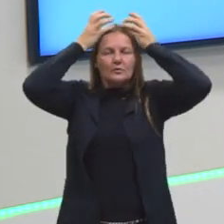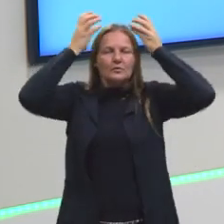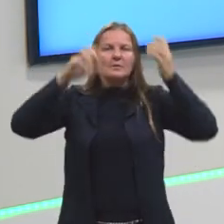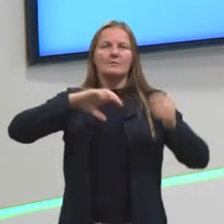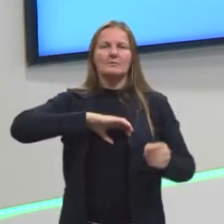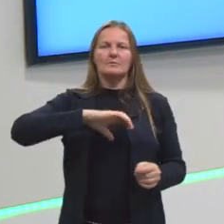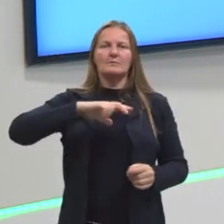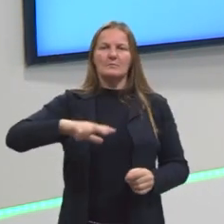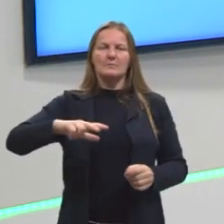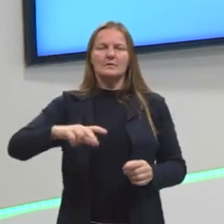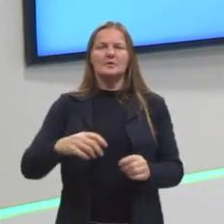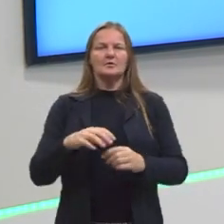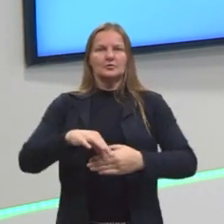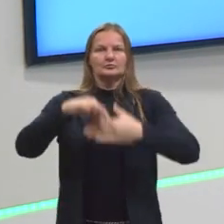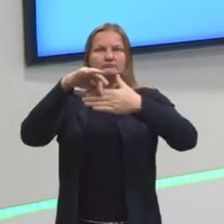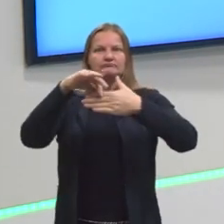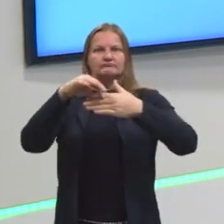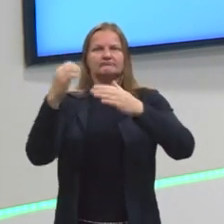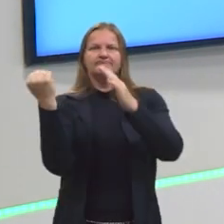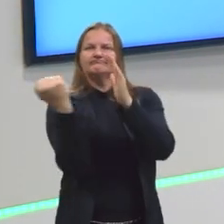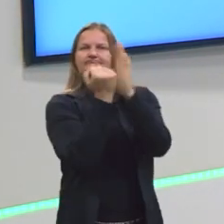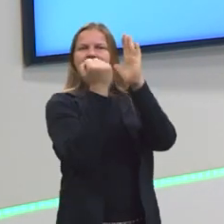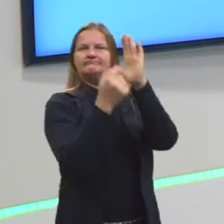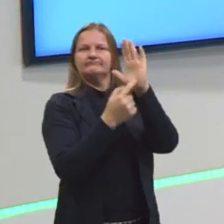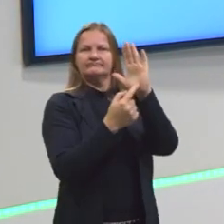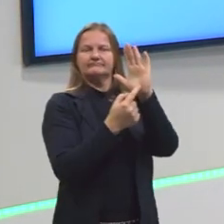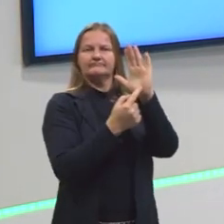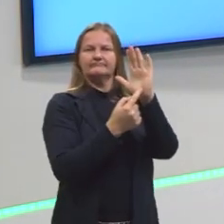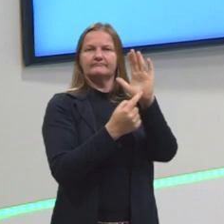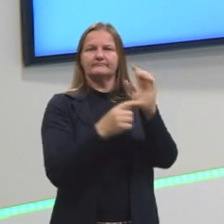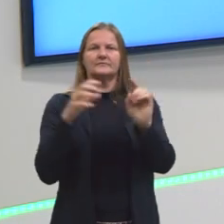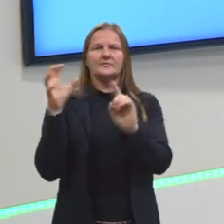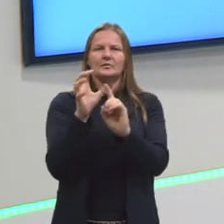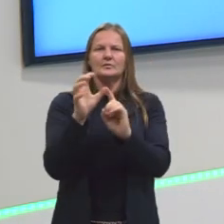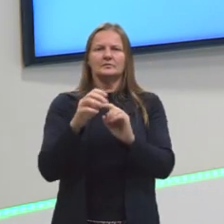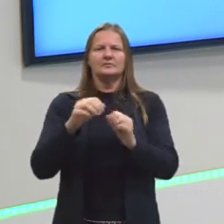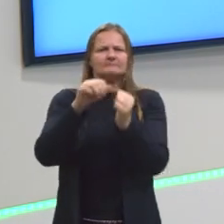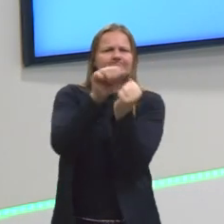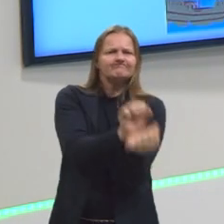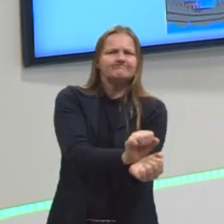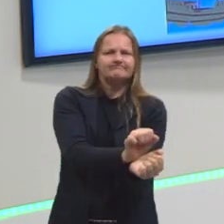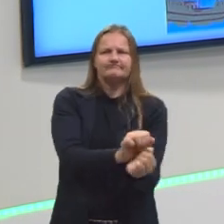Então, um herói, um símbolo da luta contra a escravidão.